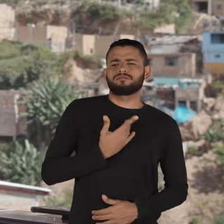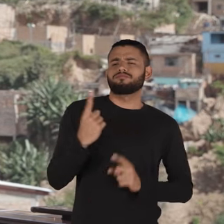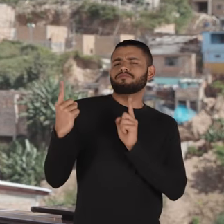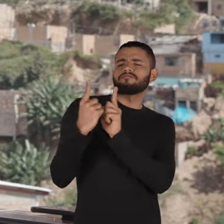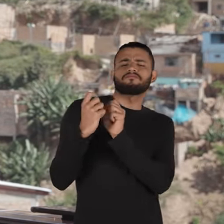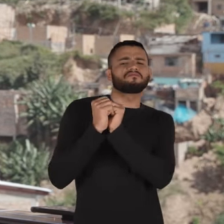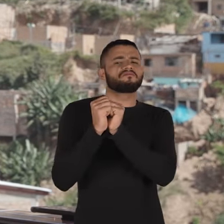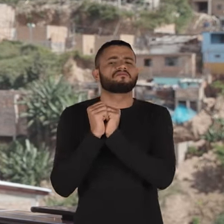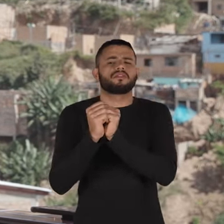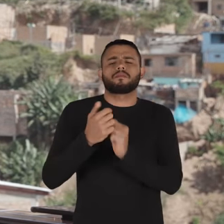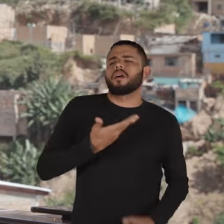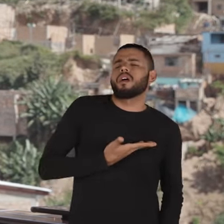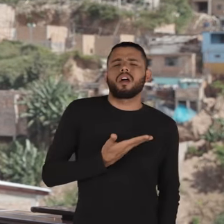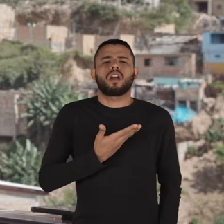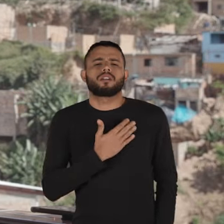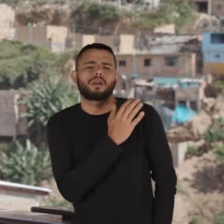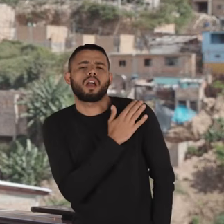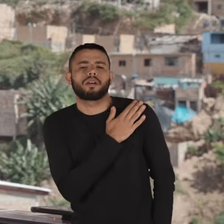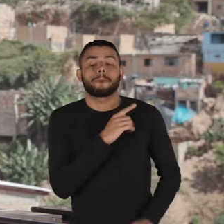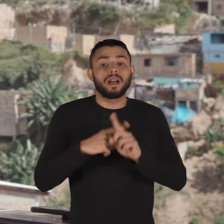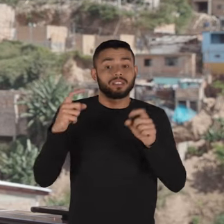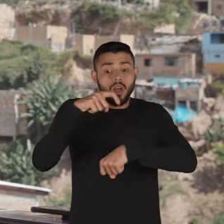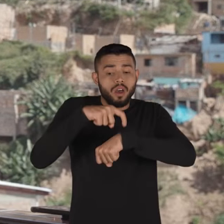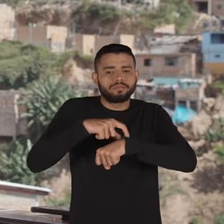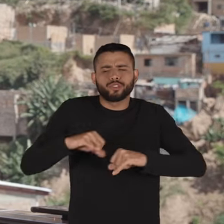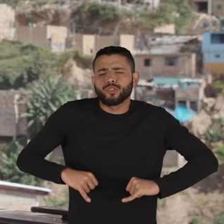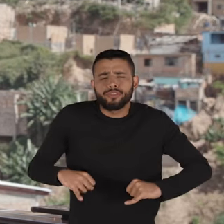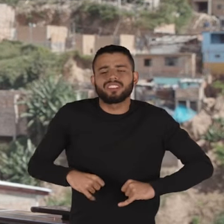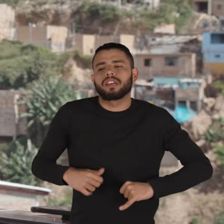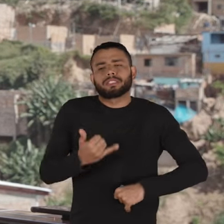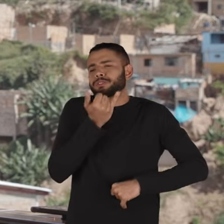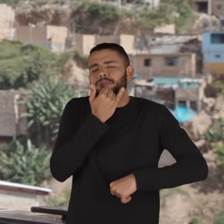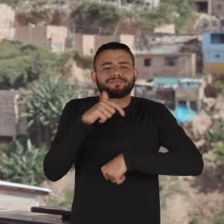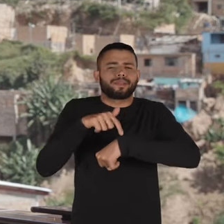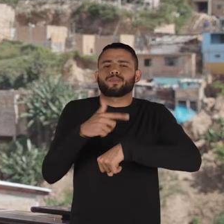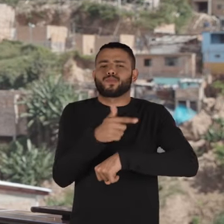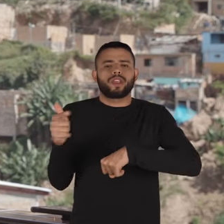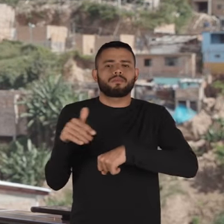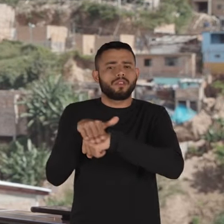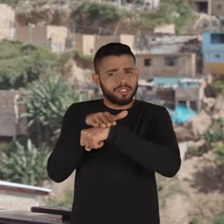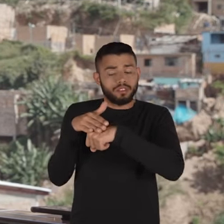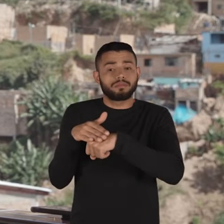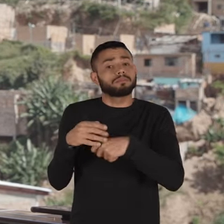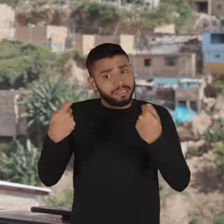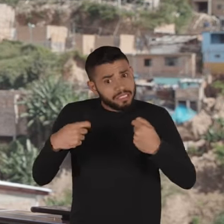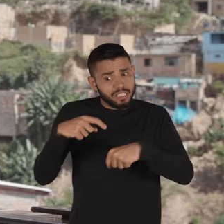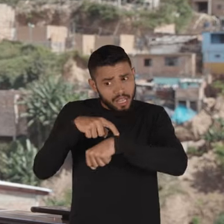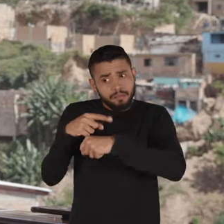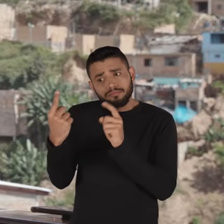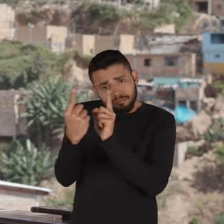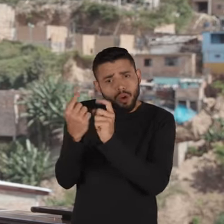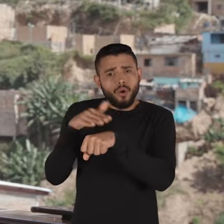de ser só o brother. Ah, nós é amigão aqui e tal. na hora que você está sofrendo, tipo, sem tempo, irmão. Não. A gente tem que ter